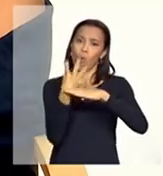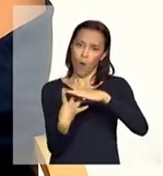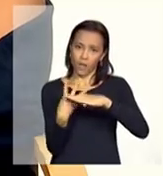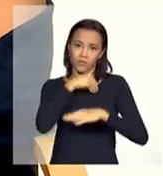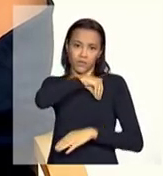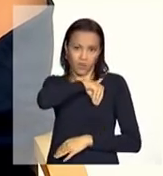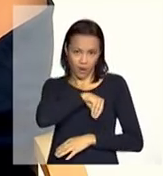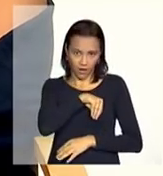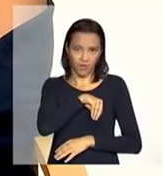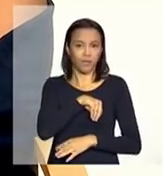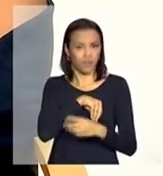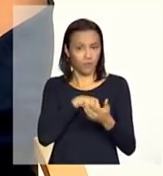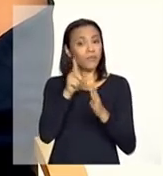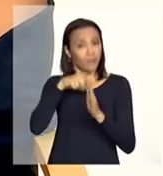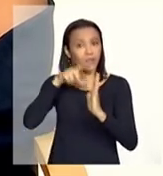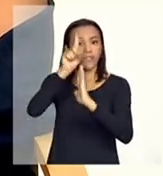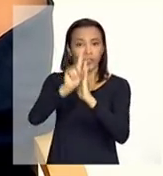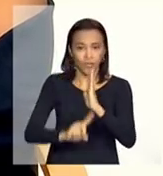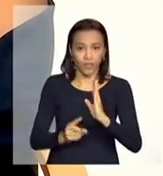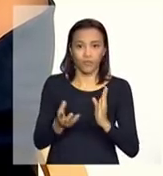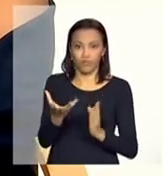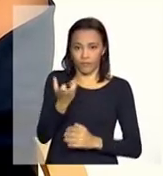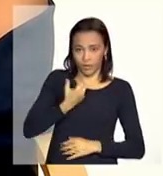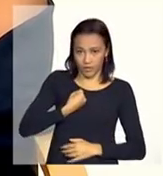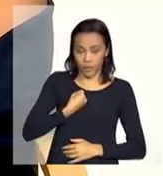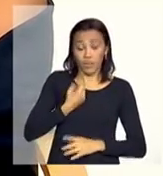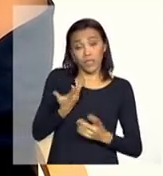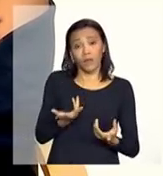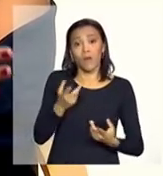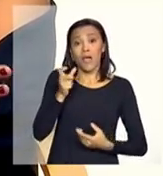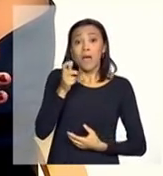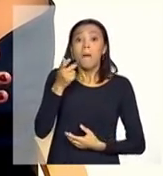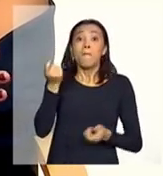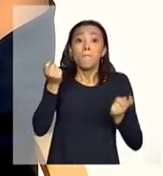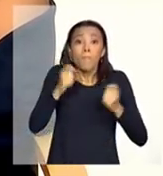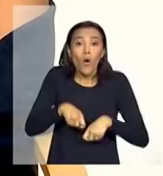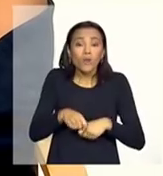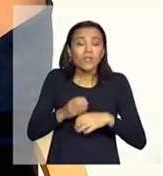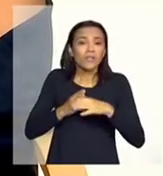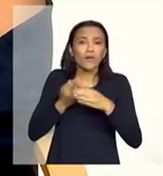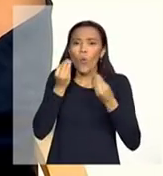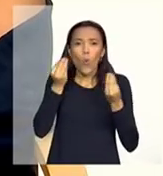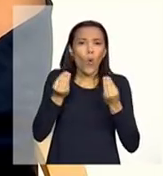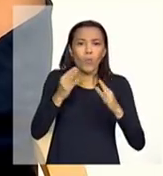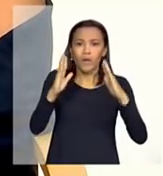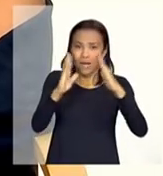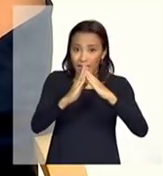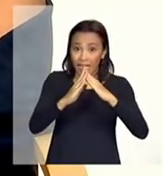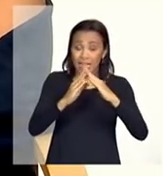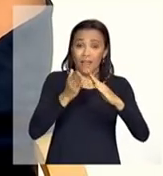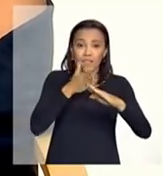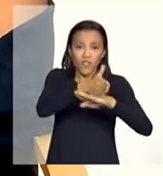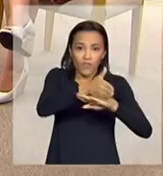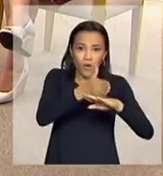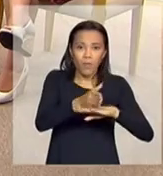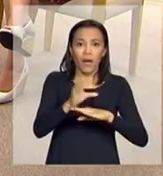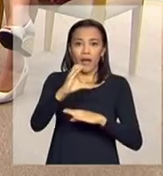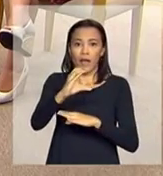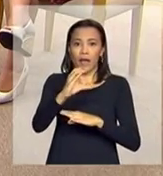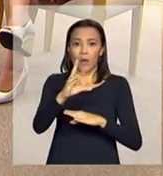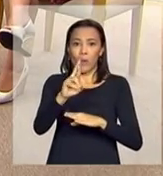importante. Então, ela possa simplesmente acessar pelo CRAS, que é esse Centro de Referência da Assistência Social,